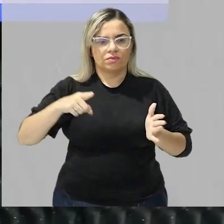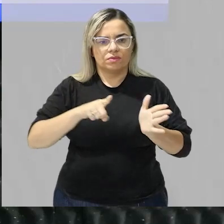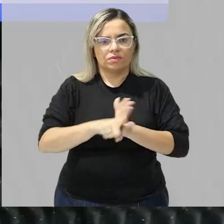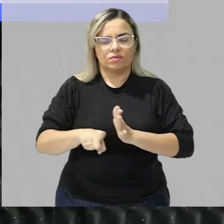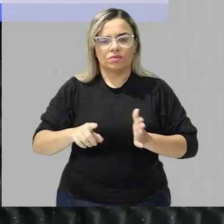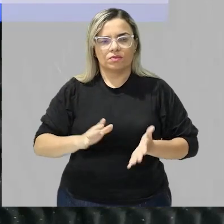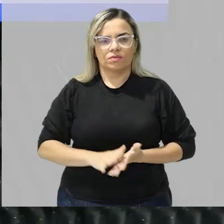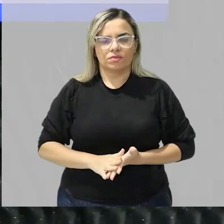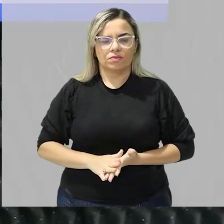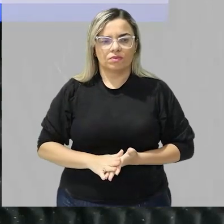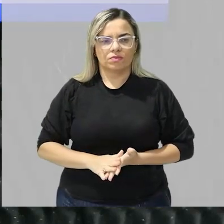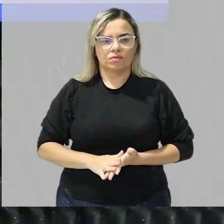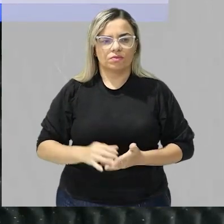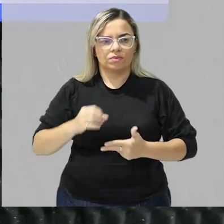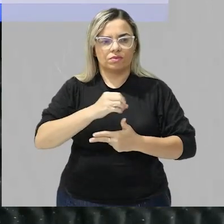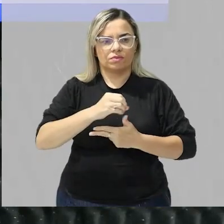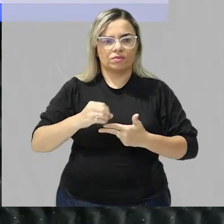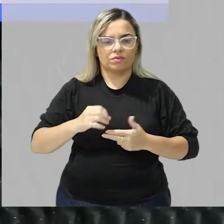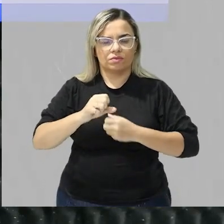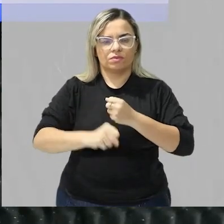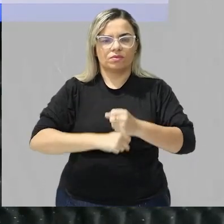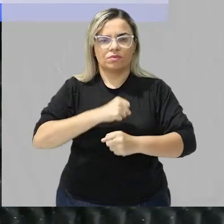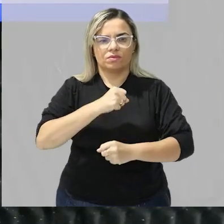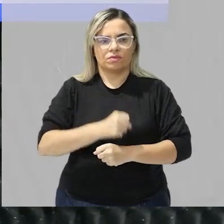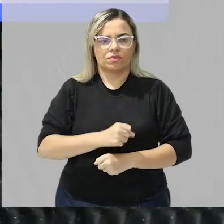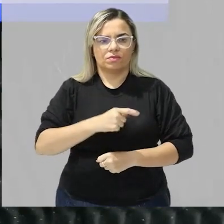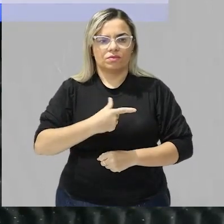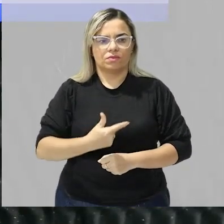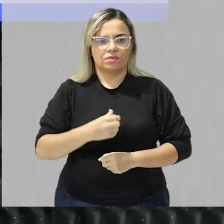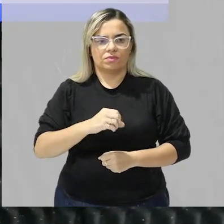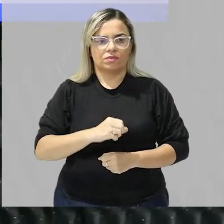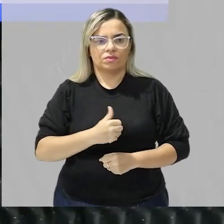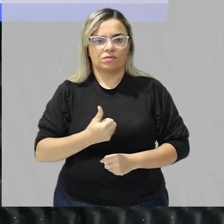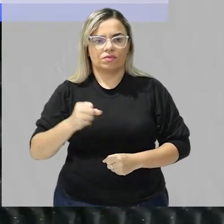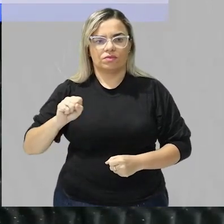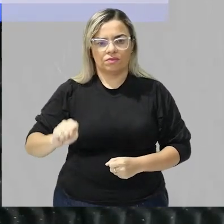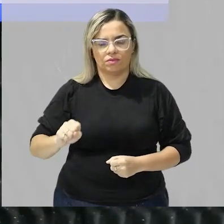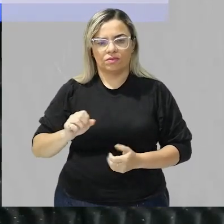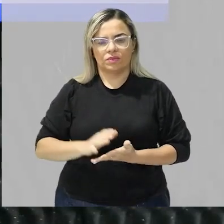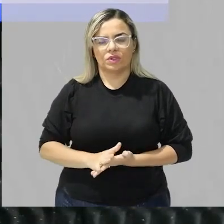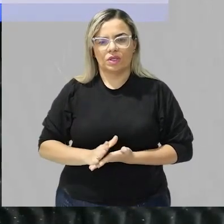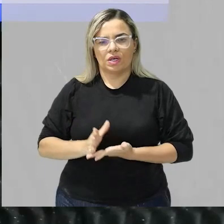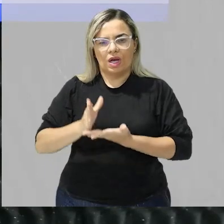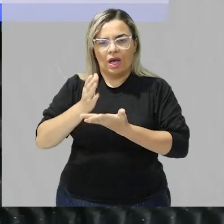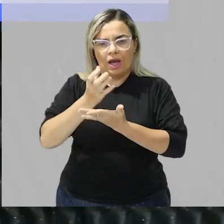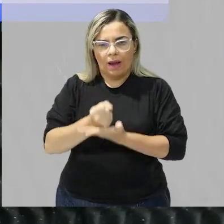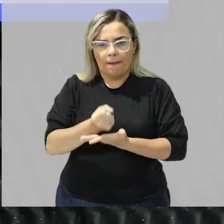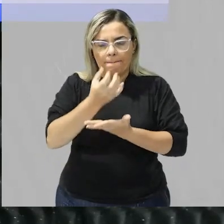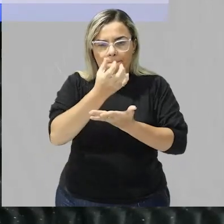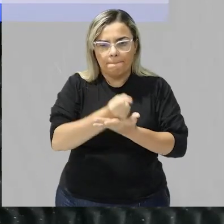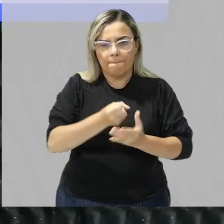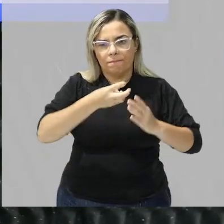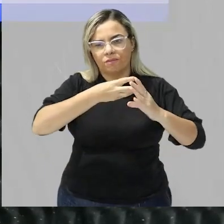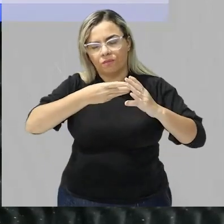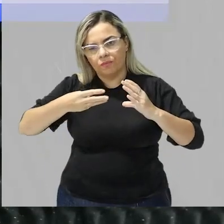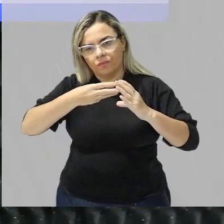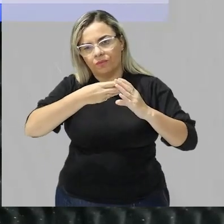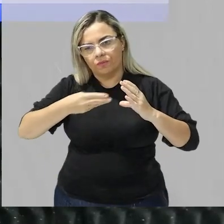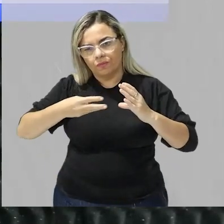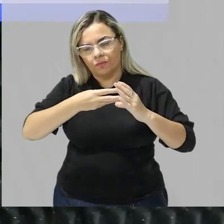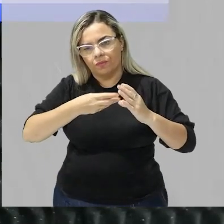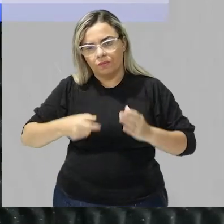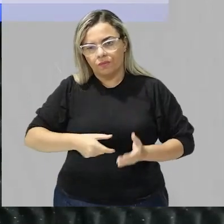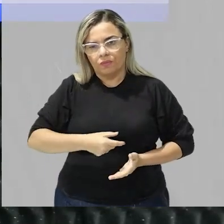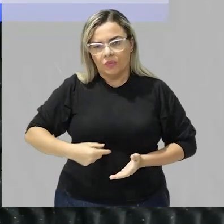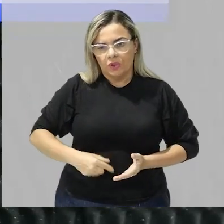essa questão é da Ana em 2018 ela diz o seguinte para serem absorvidos pelas células do